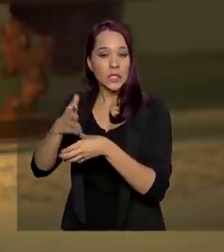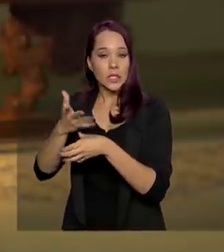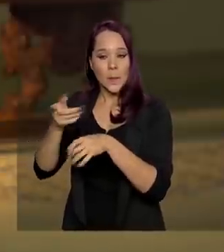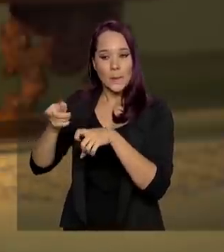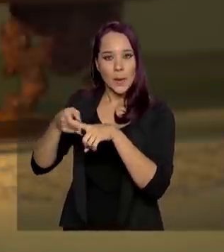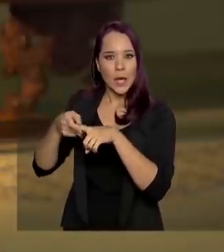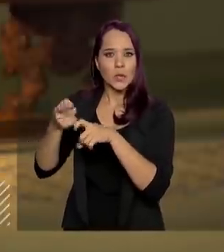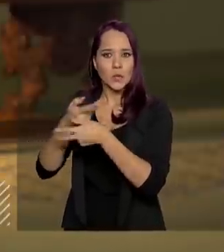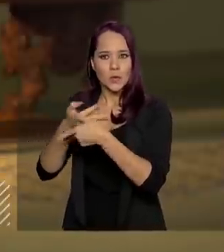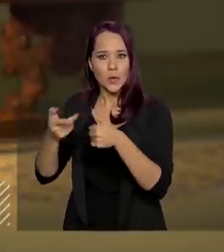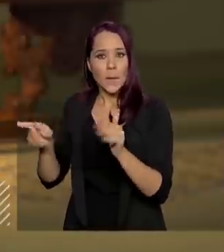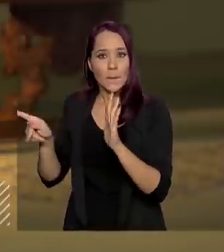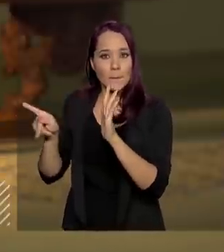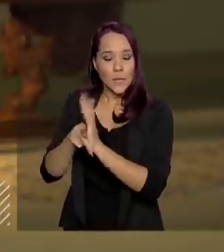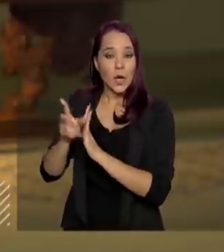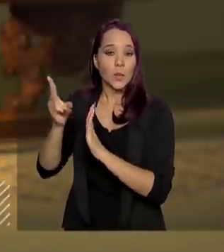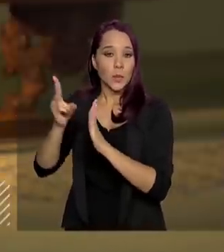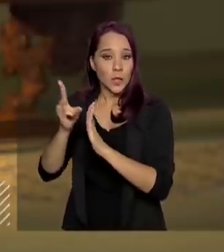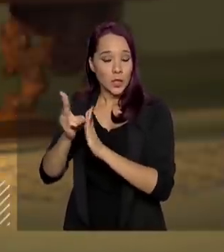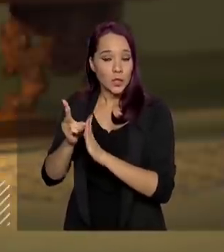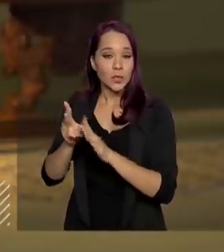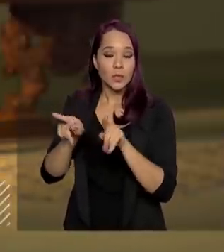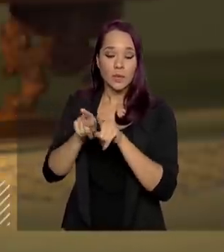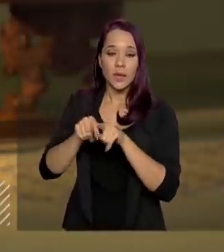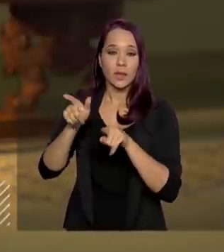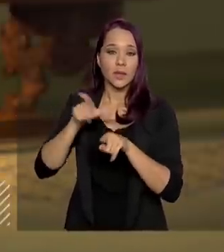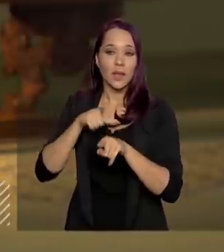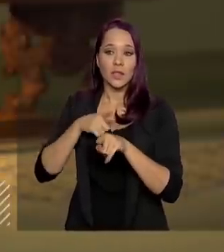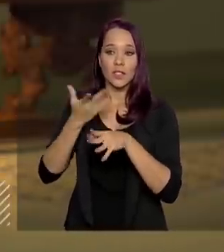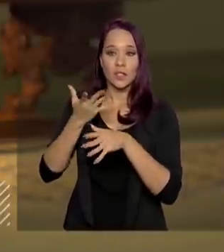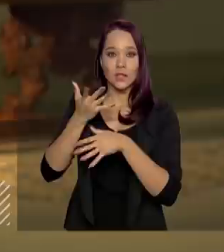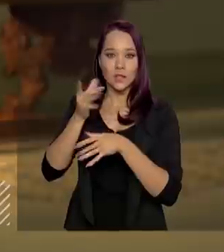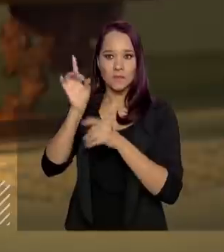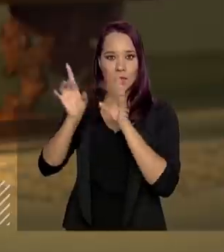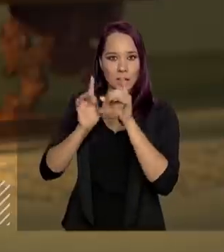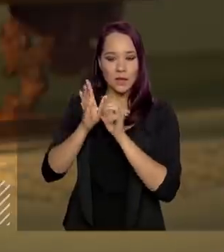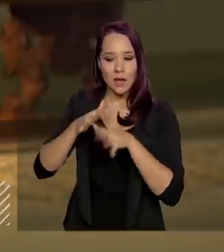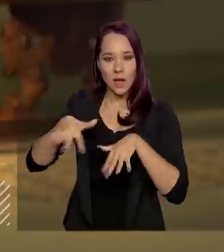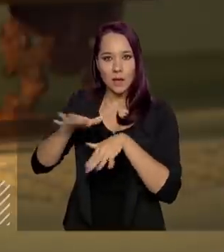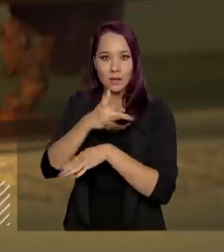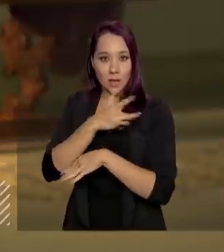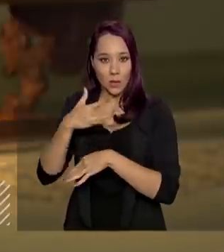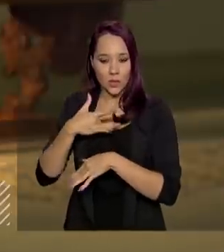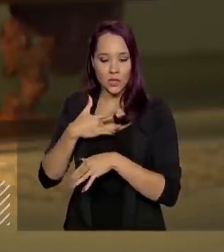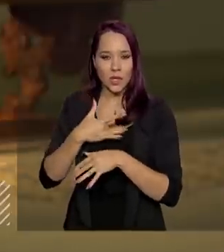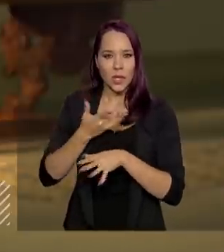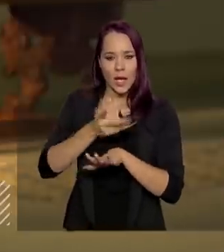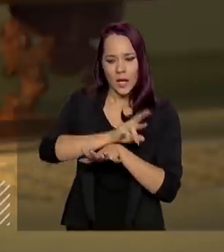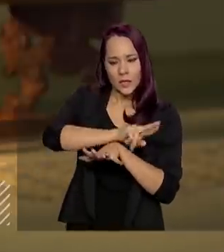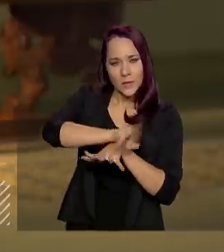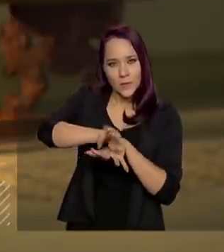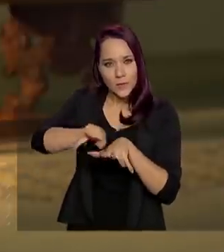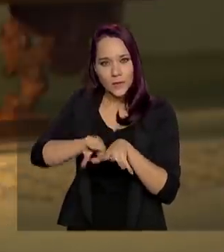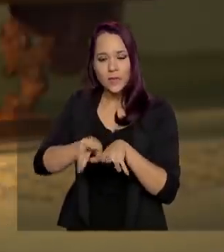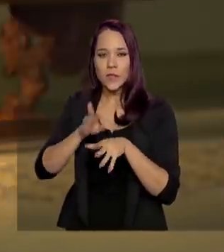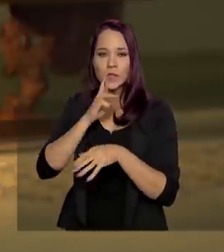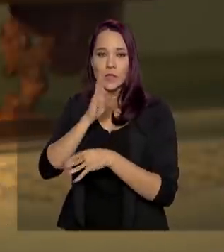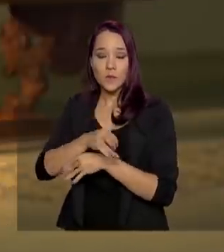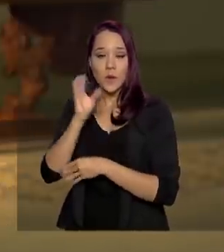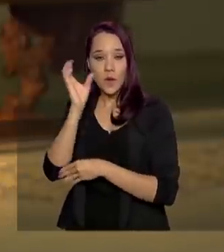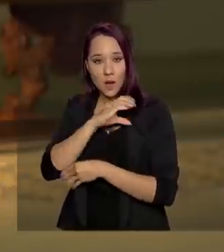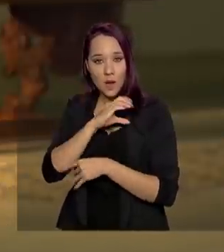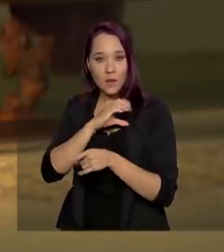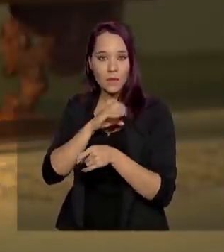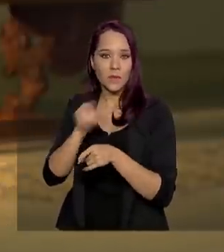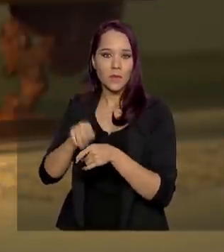indígenas de saneamento. Então, qual é a ordem? Que as equipes multidisciplinares e as equipes de resposta rápida